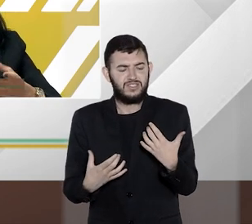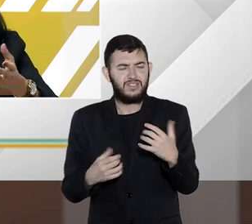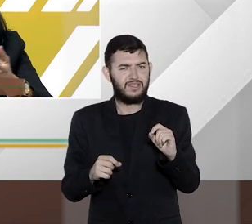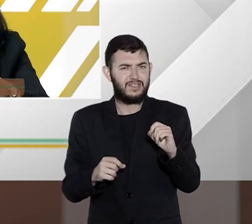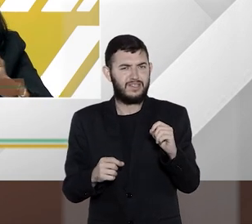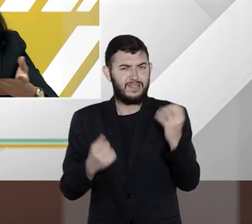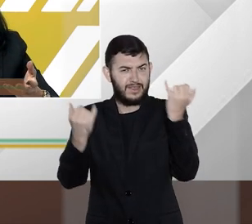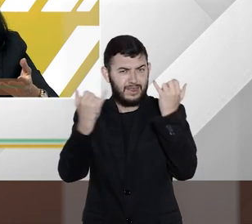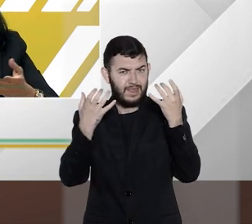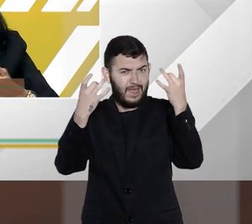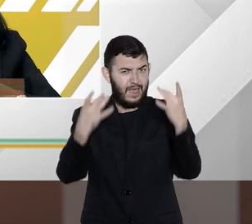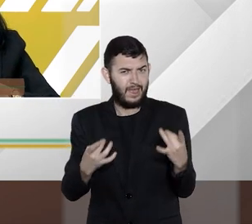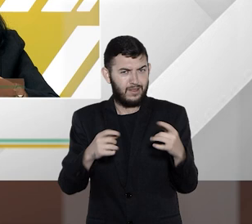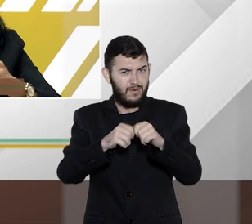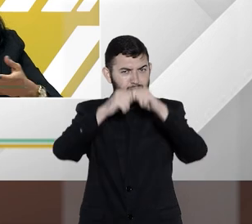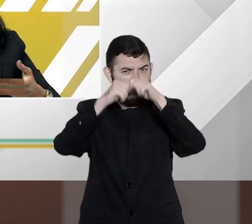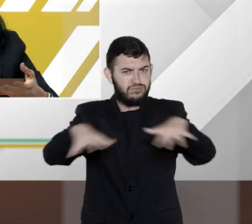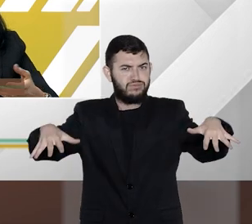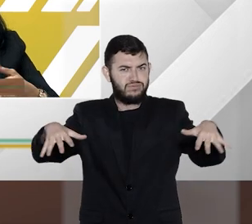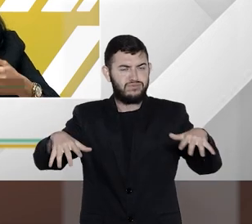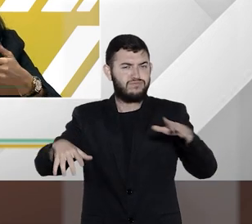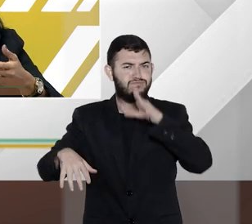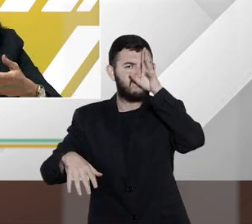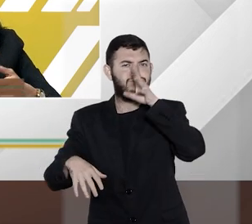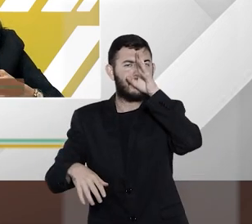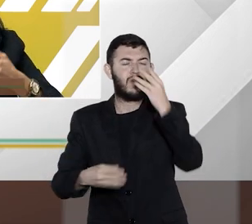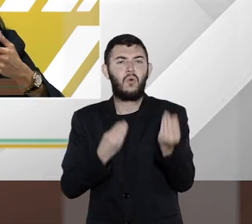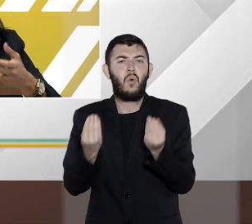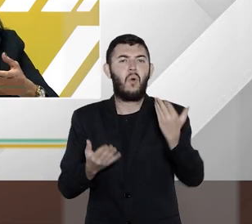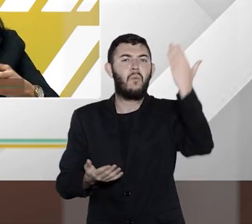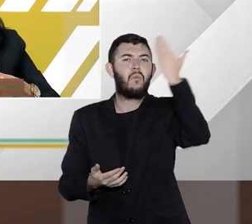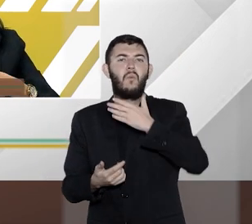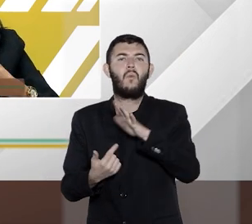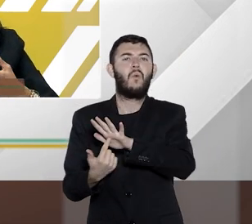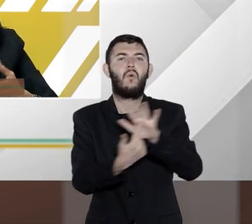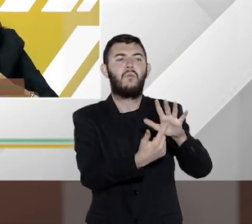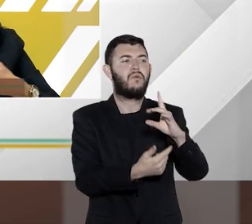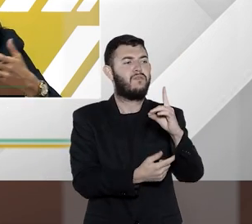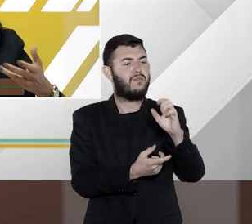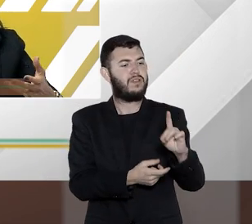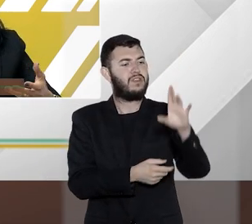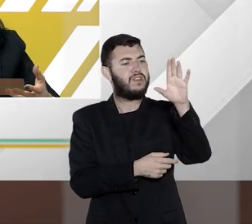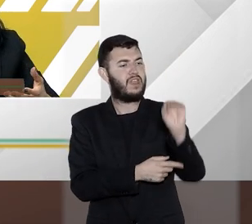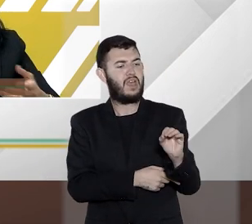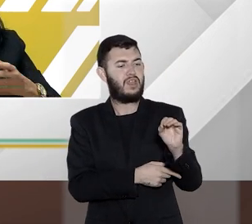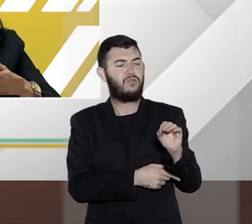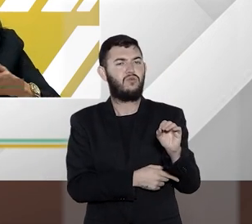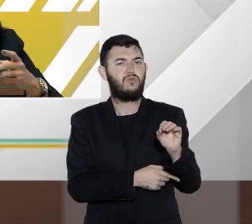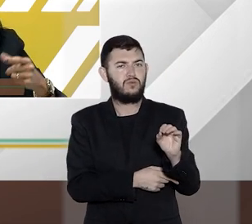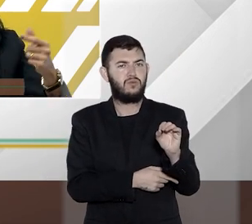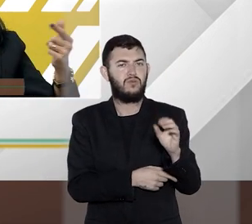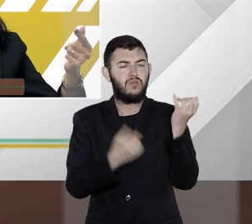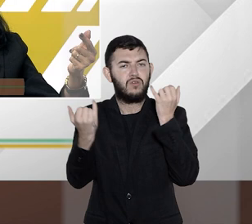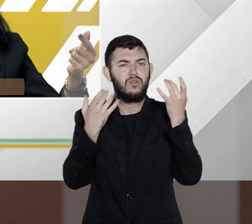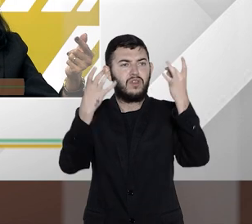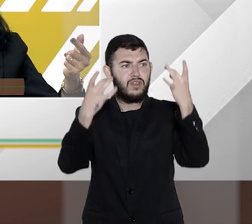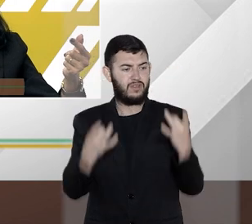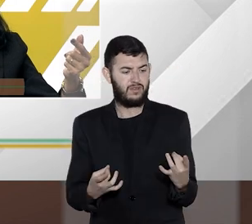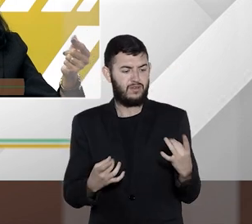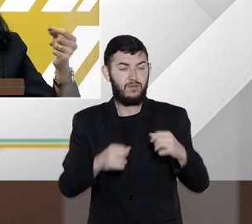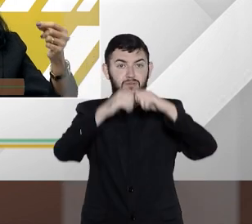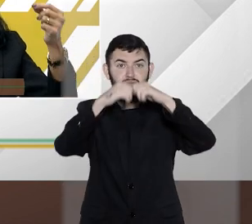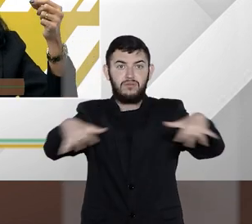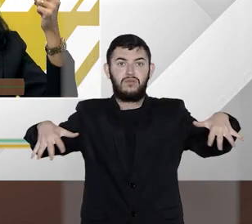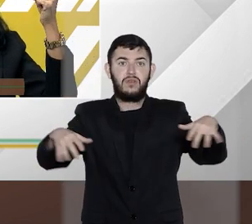seria aí, na opinião de ambos, qual seria esse caminho para comprovar, para provar que os nossos dados teve esse vazamento e de quem foi a culpa,